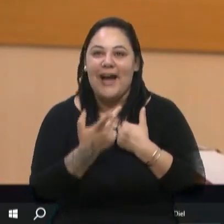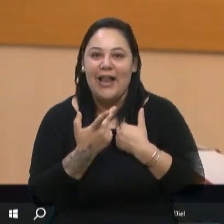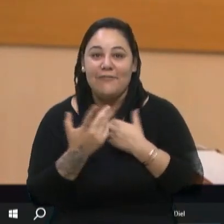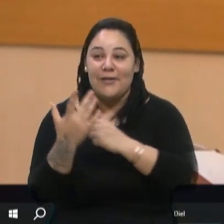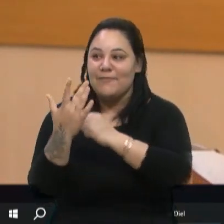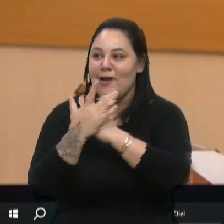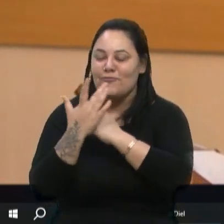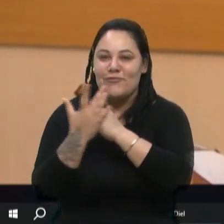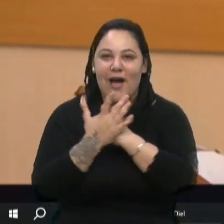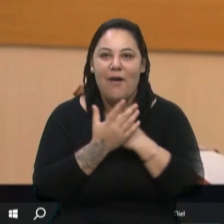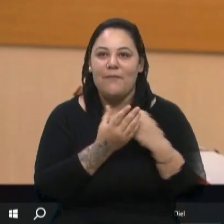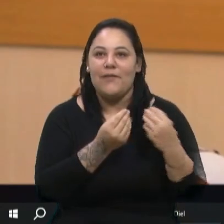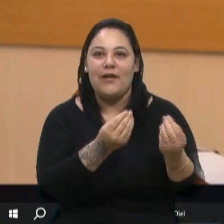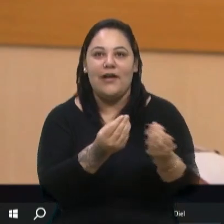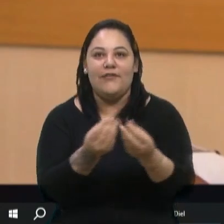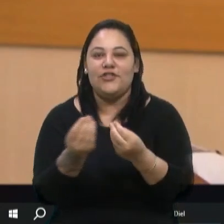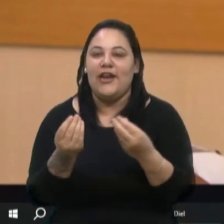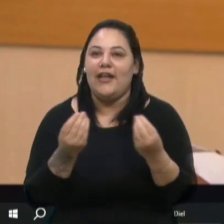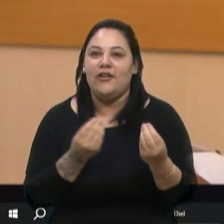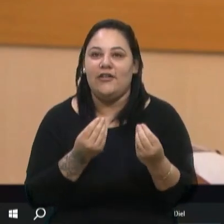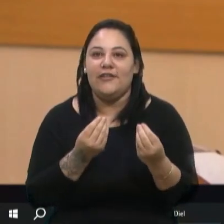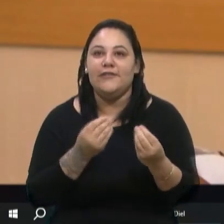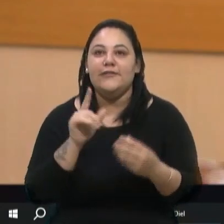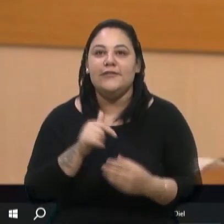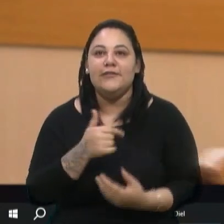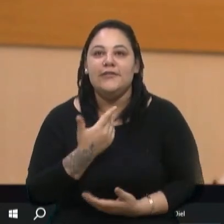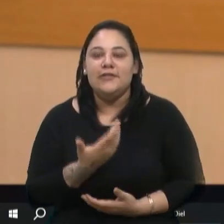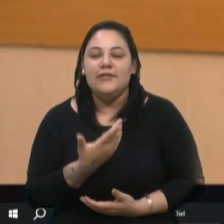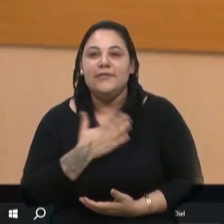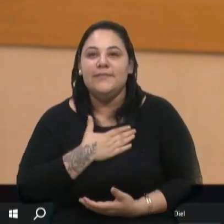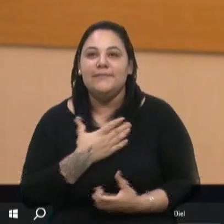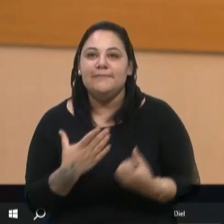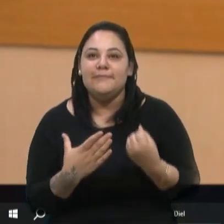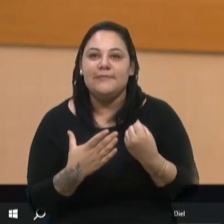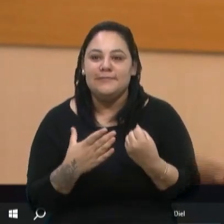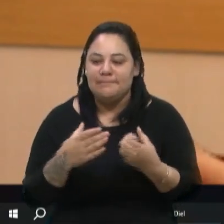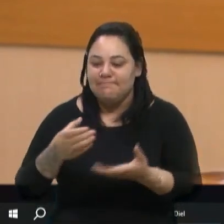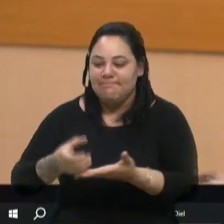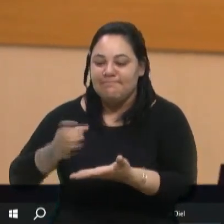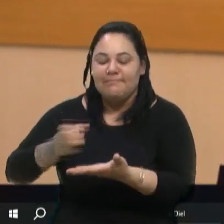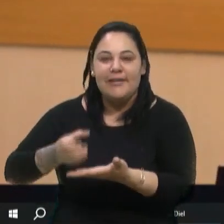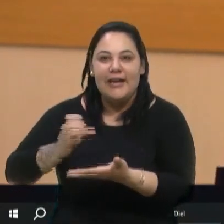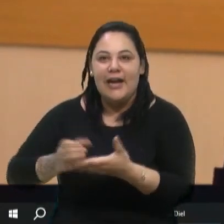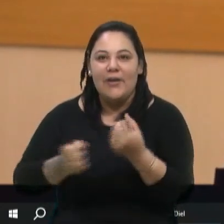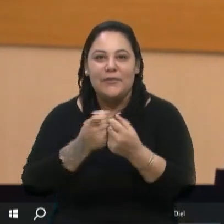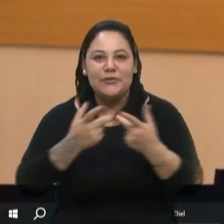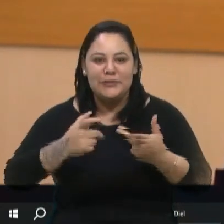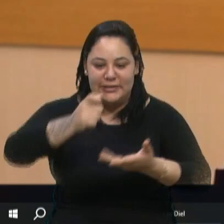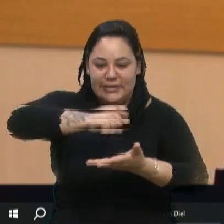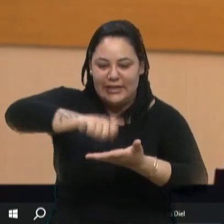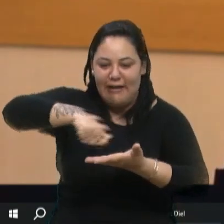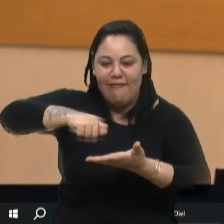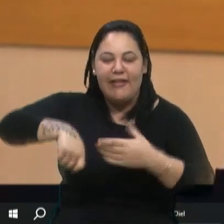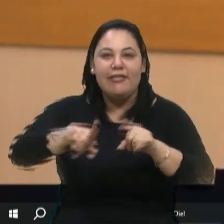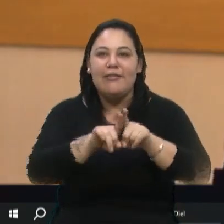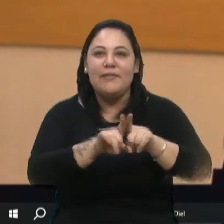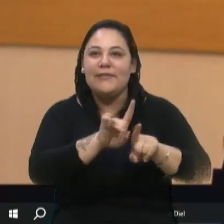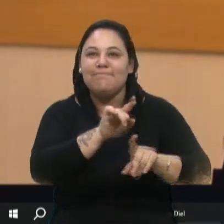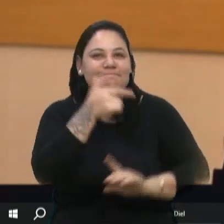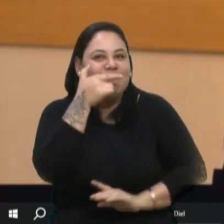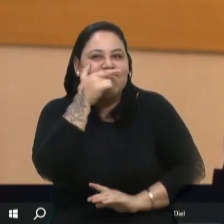bastante, né? Eu estava vendo ali para me segurar umas coisas, para me escrever, que eu não consegui escrever.